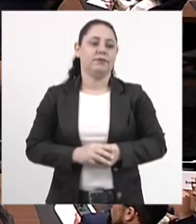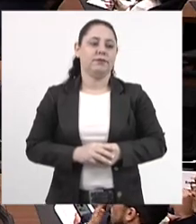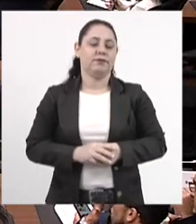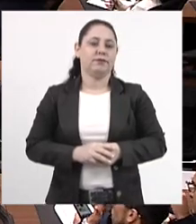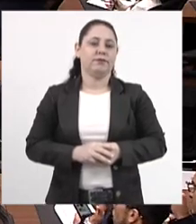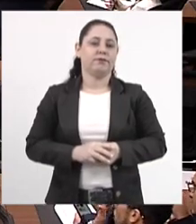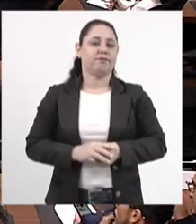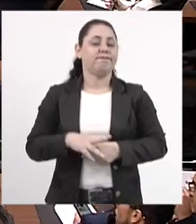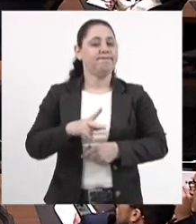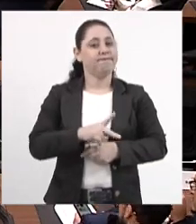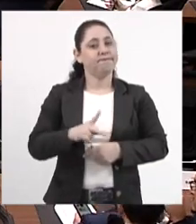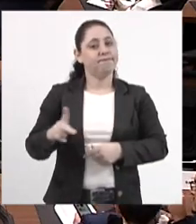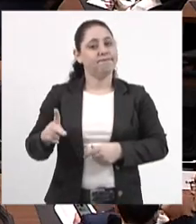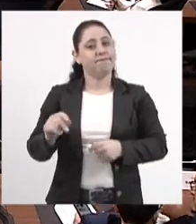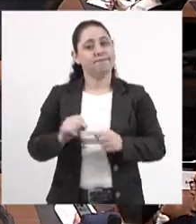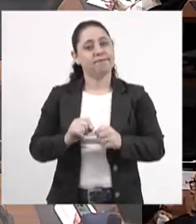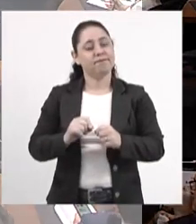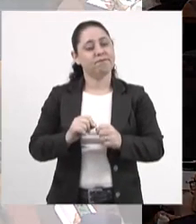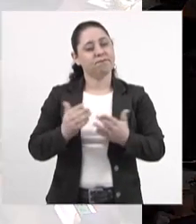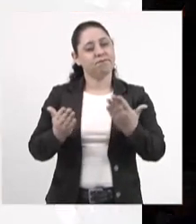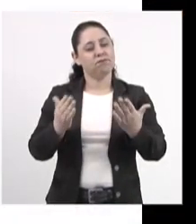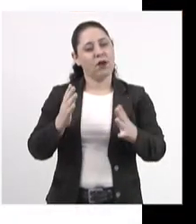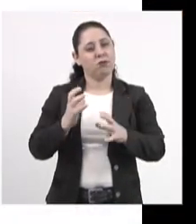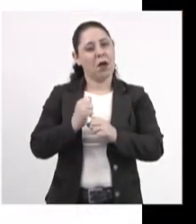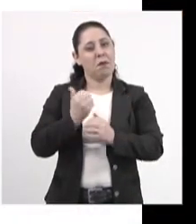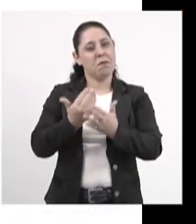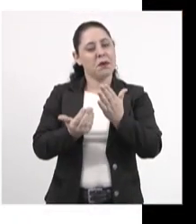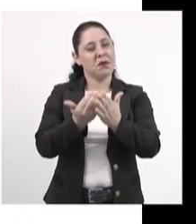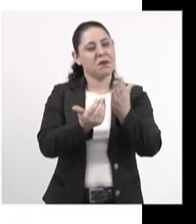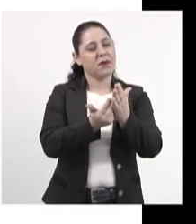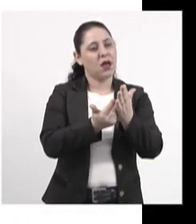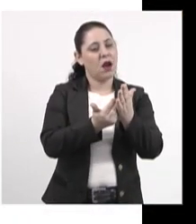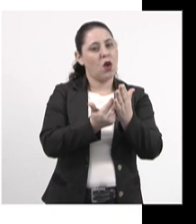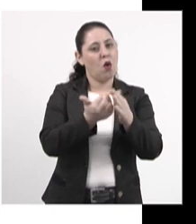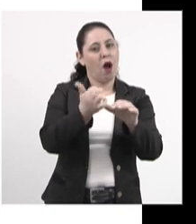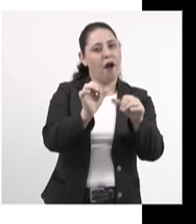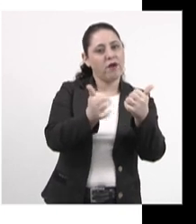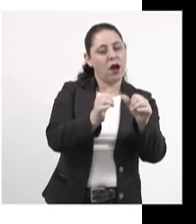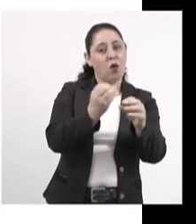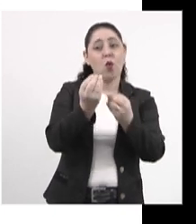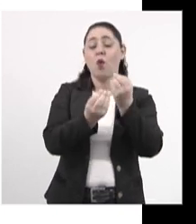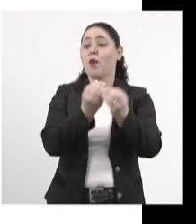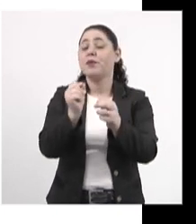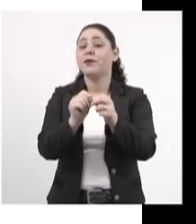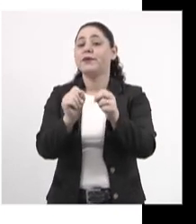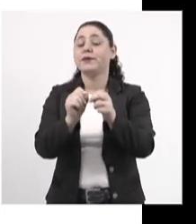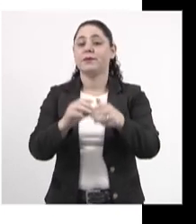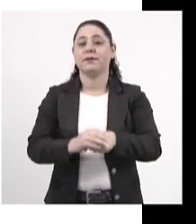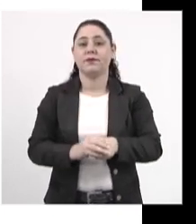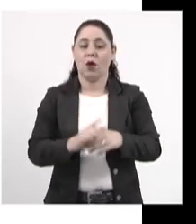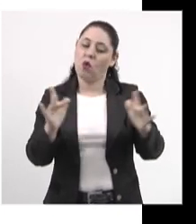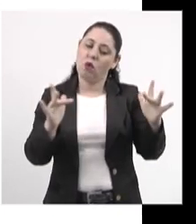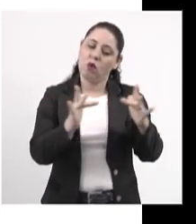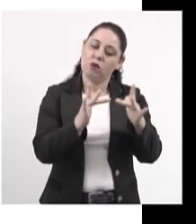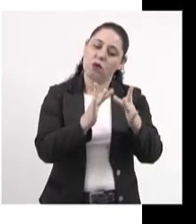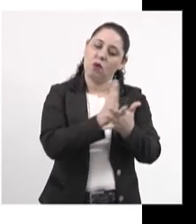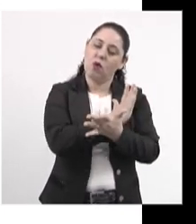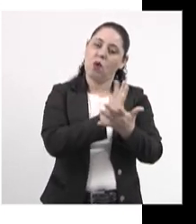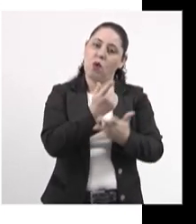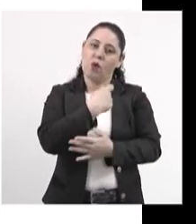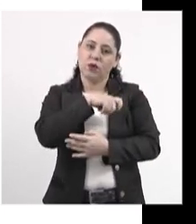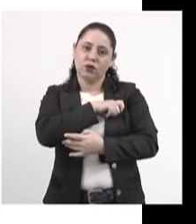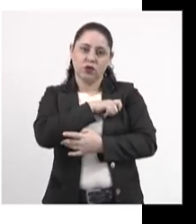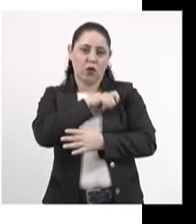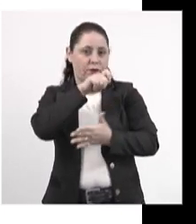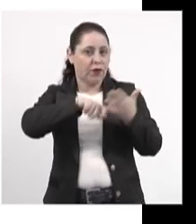E aí, senhor presidente, eu fiz a estimativa de perdas. Como é que eu fiz isso aqui? em contato com alguns auditores